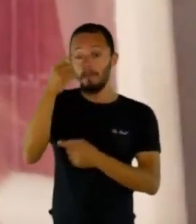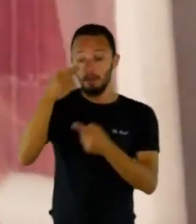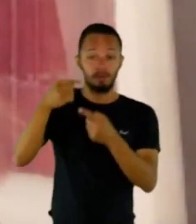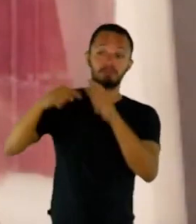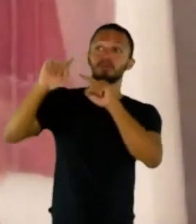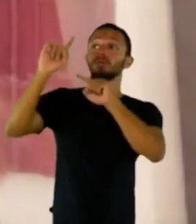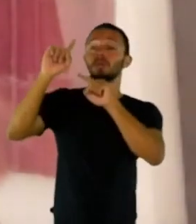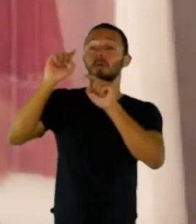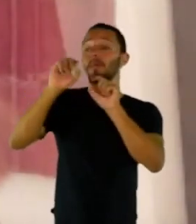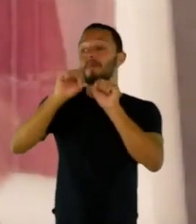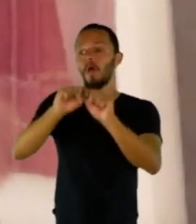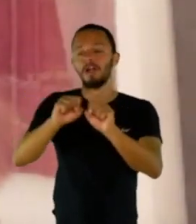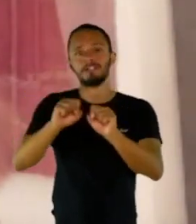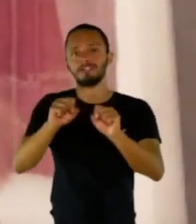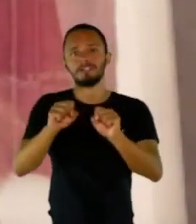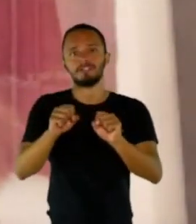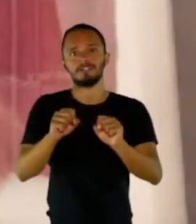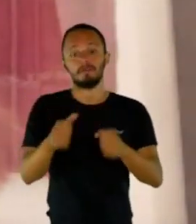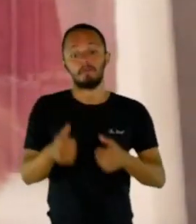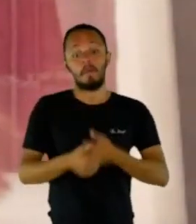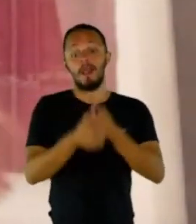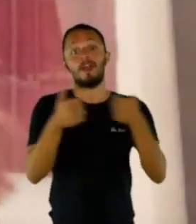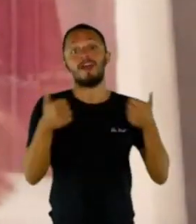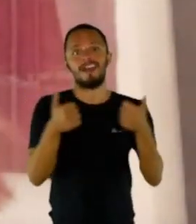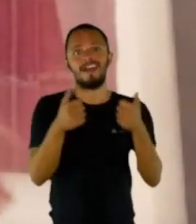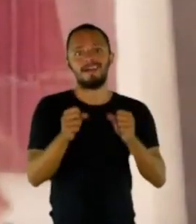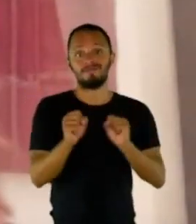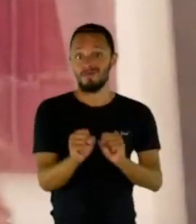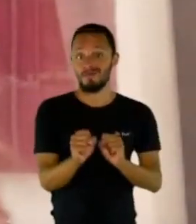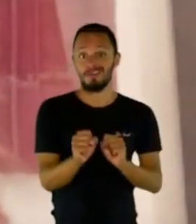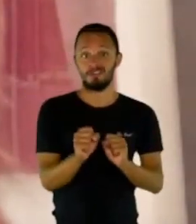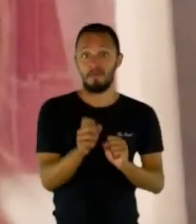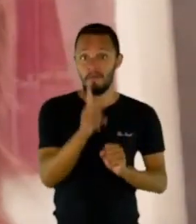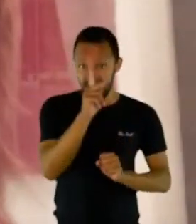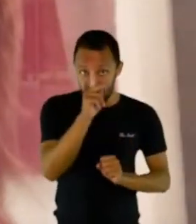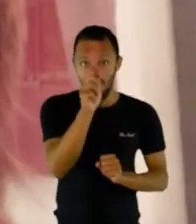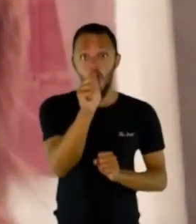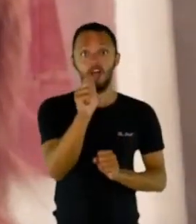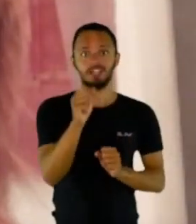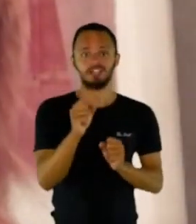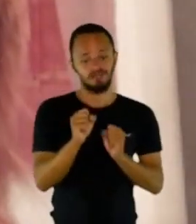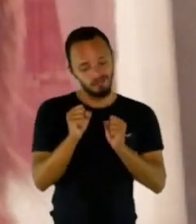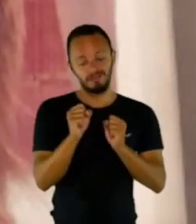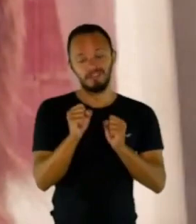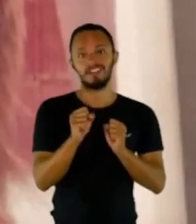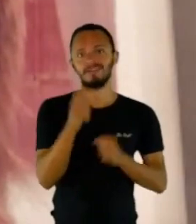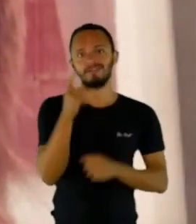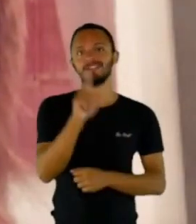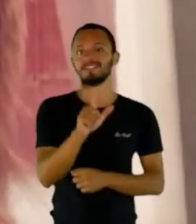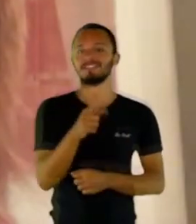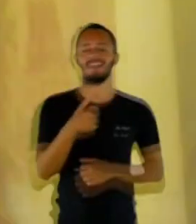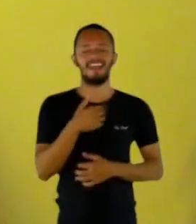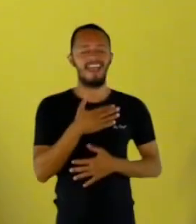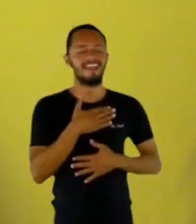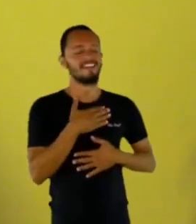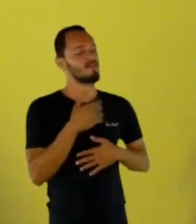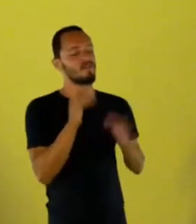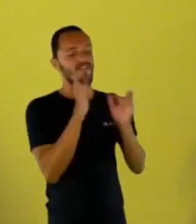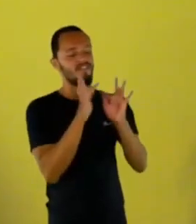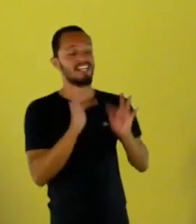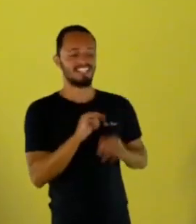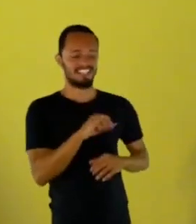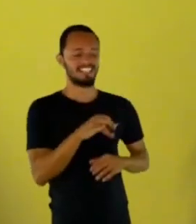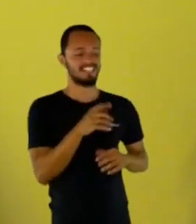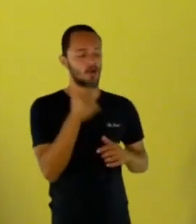ser mais forte, eu já estou muito feliz. Eu fiquei pensando